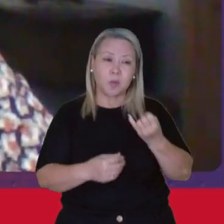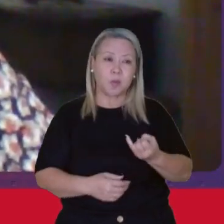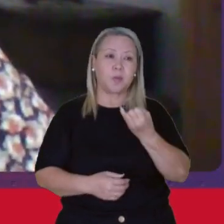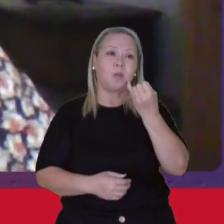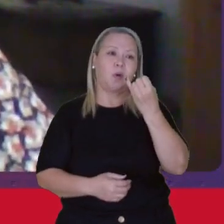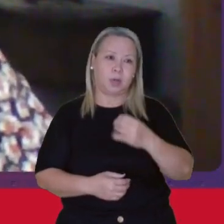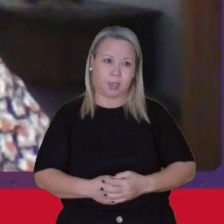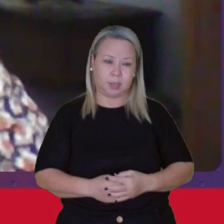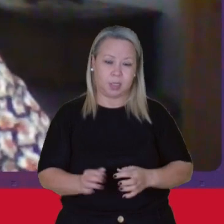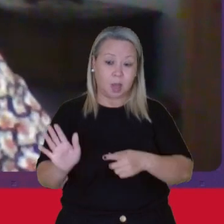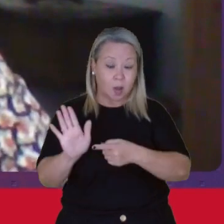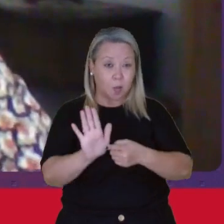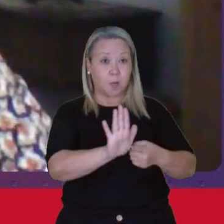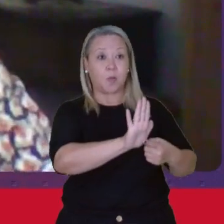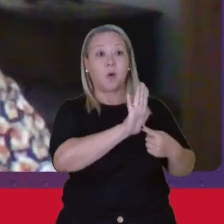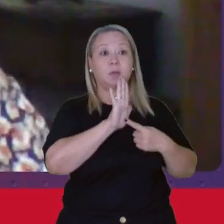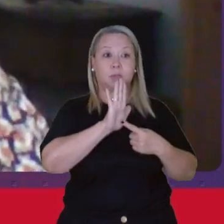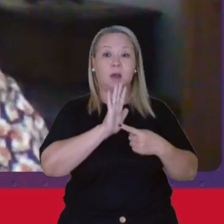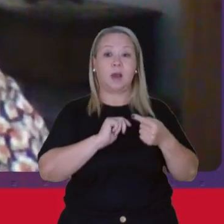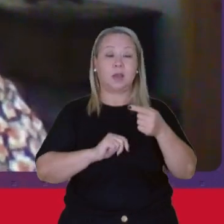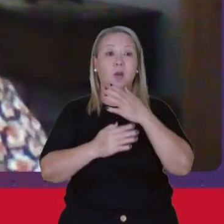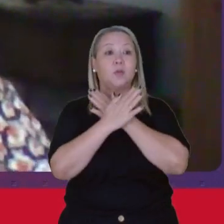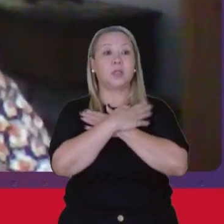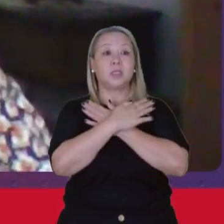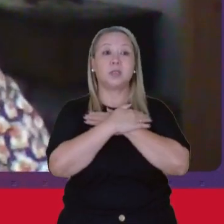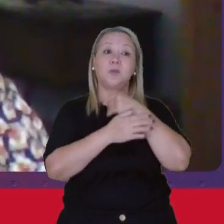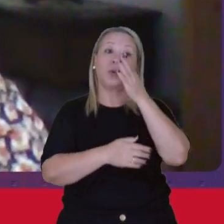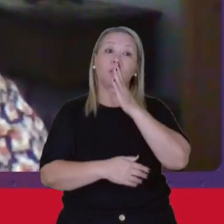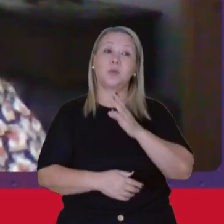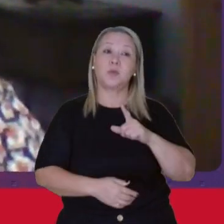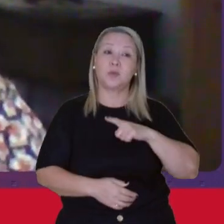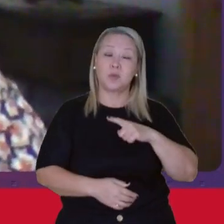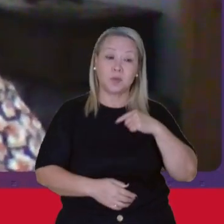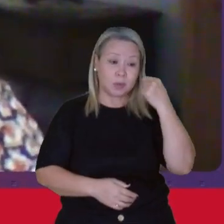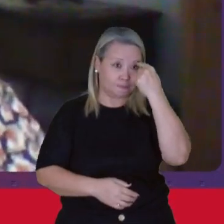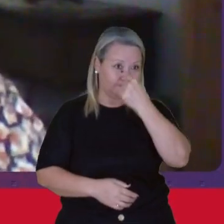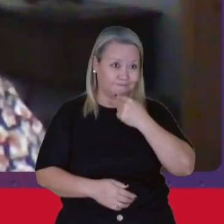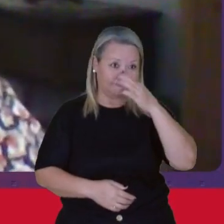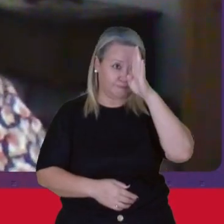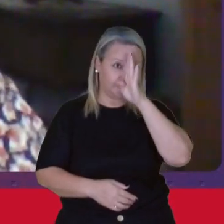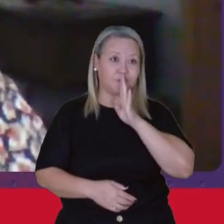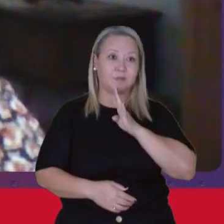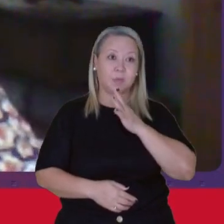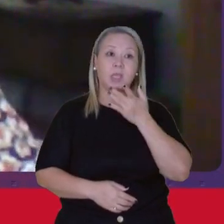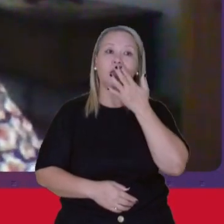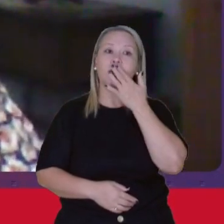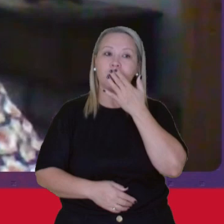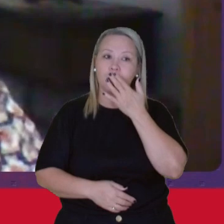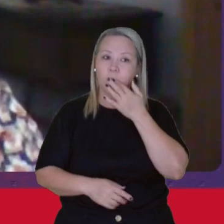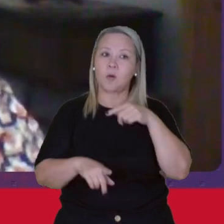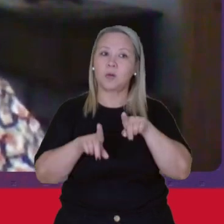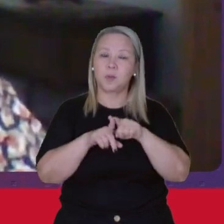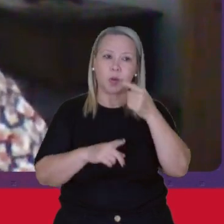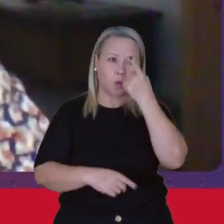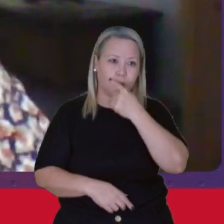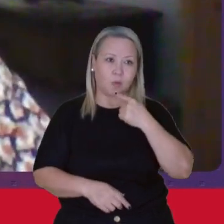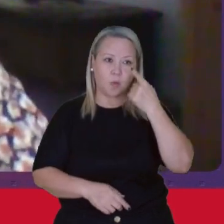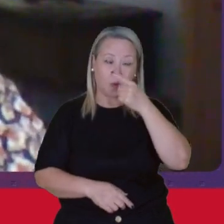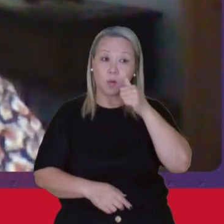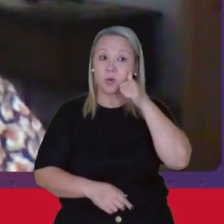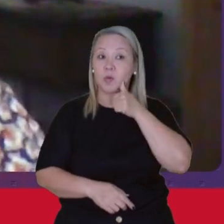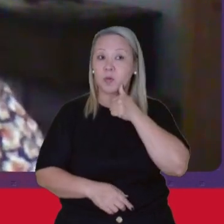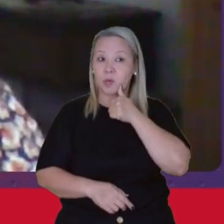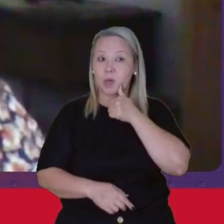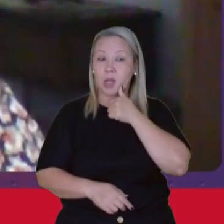Mostrar Que o desemprego No Brasil Tem rosto E tem cor O rosto É o rosto De mulher